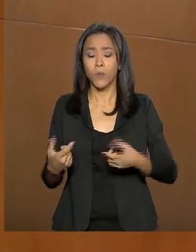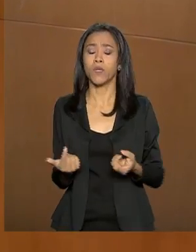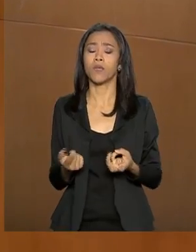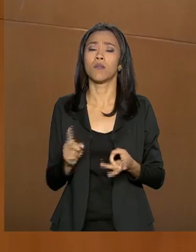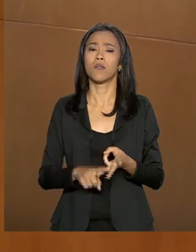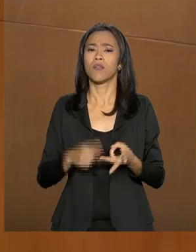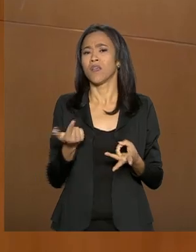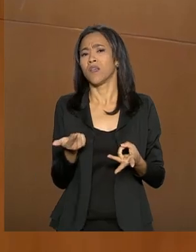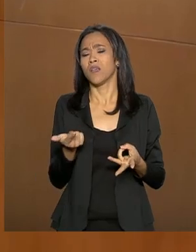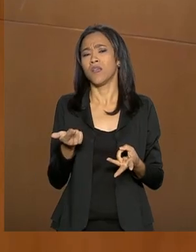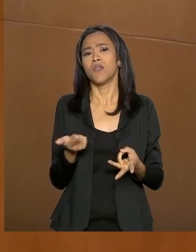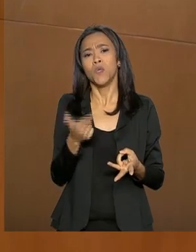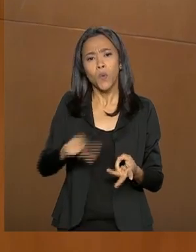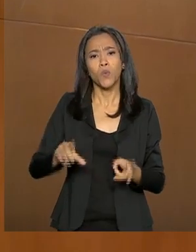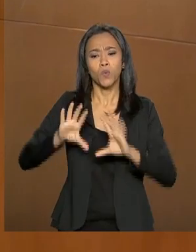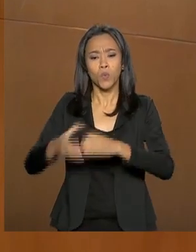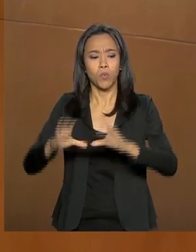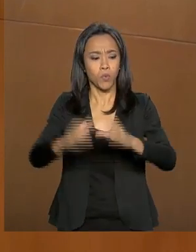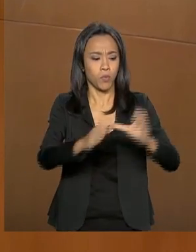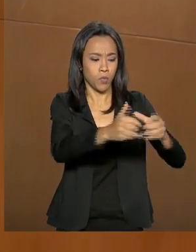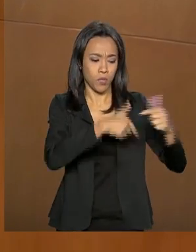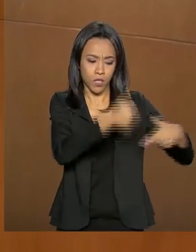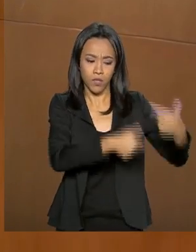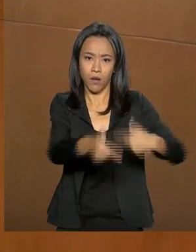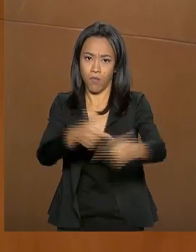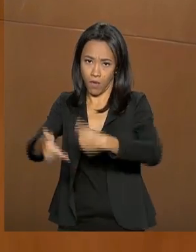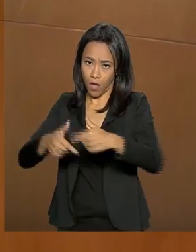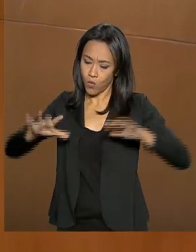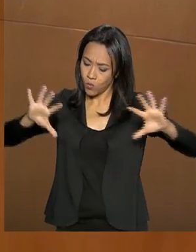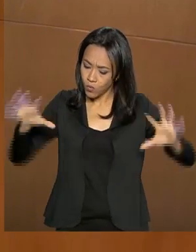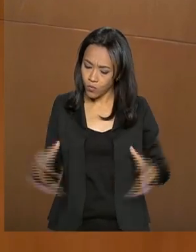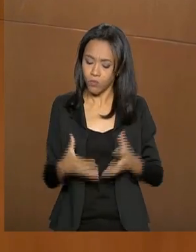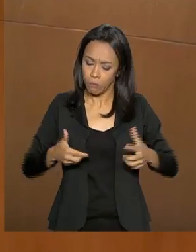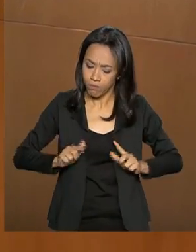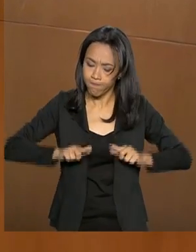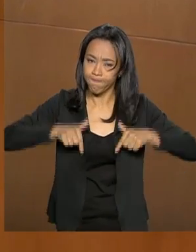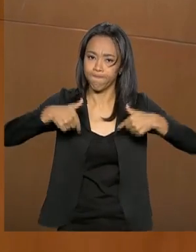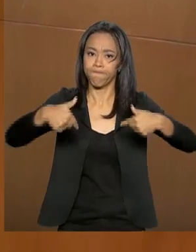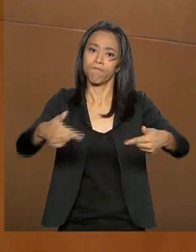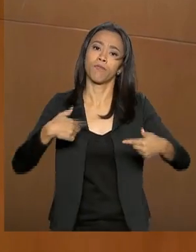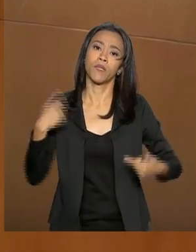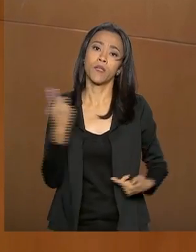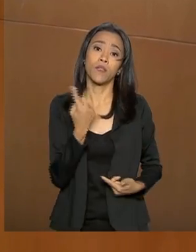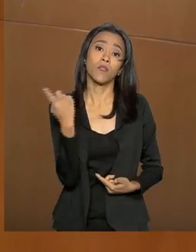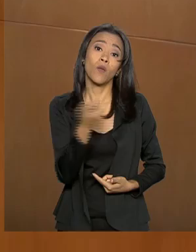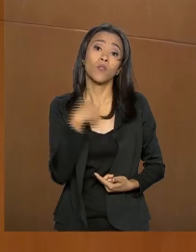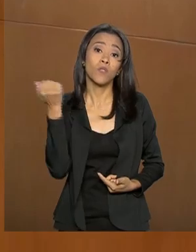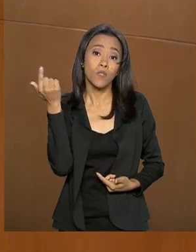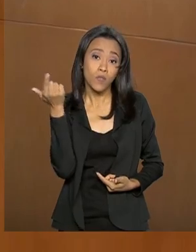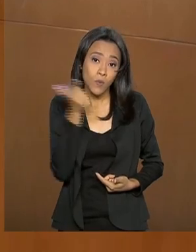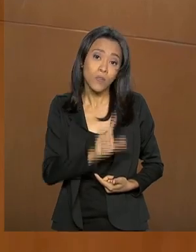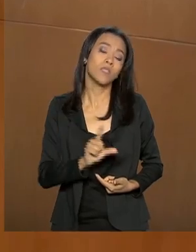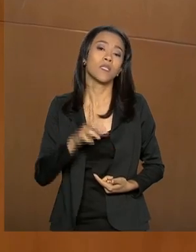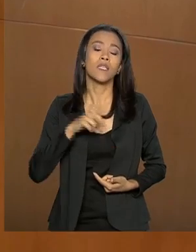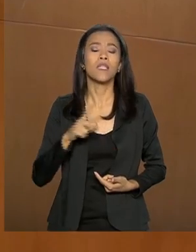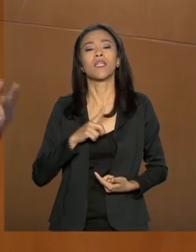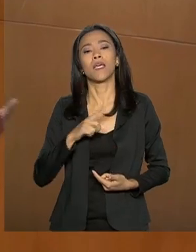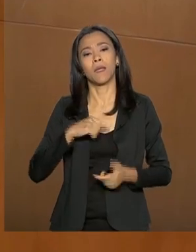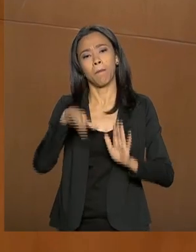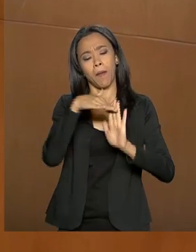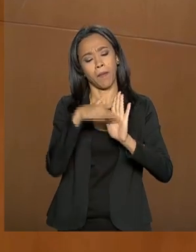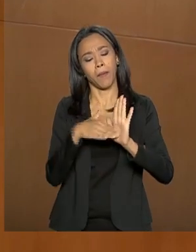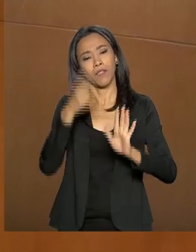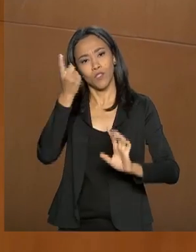as nossas equipes trabalhando em conjunto para que a gente tenha programas de sucesso.